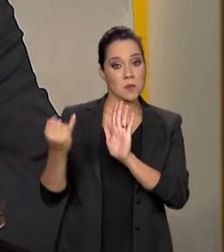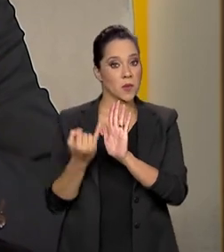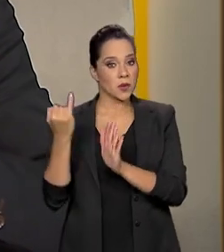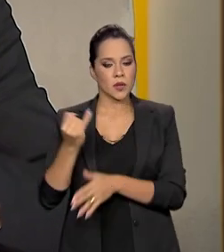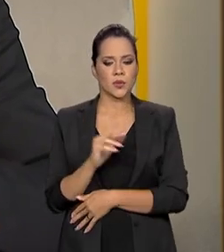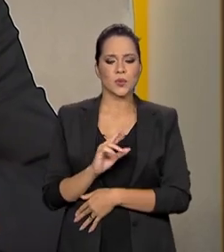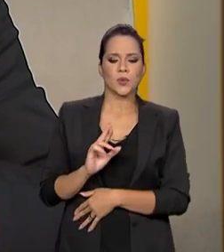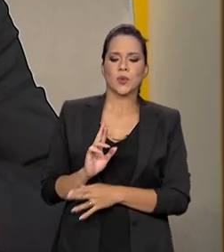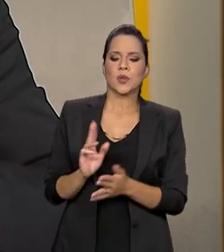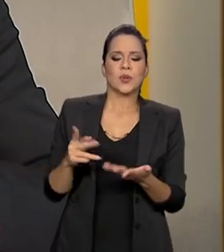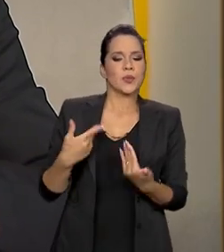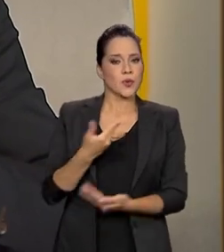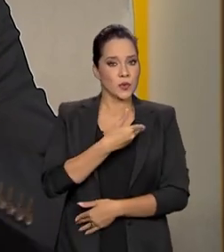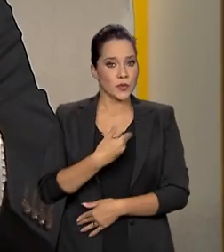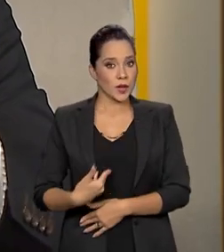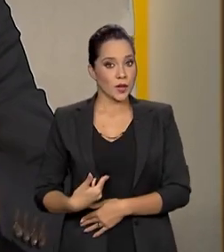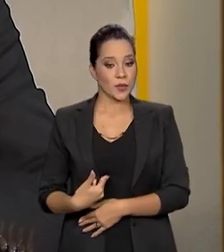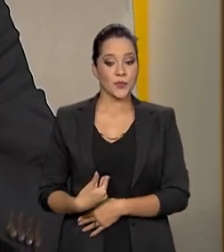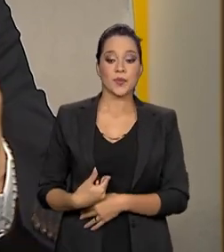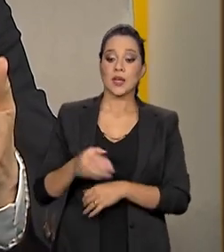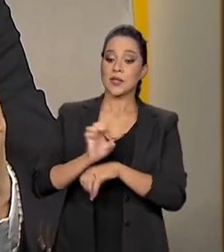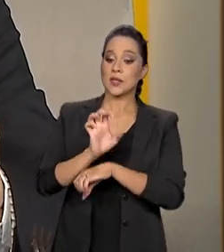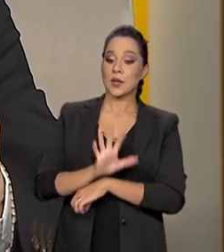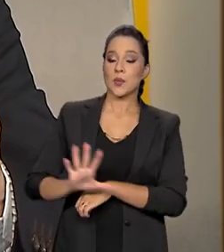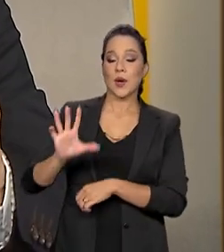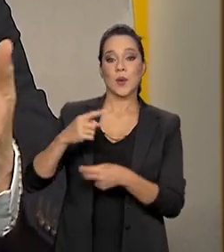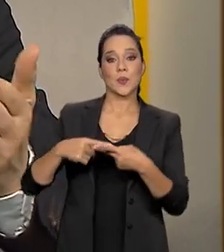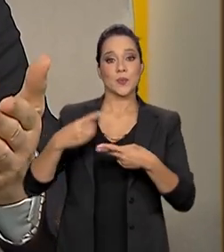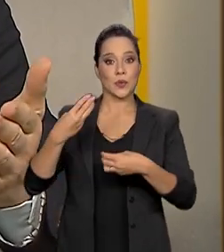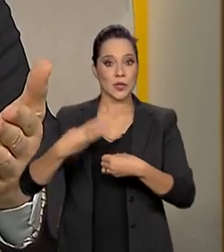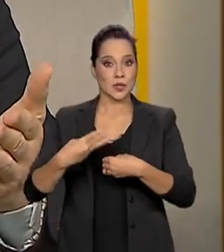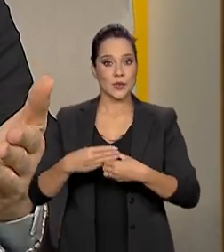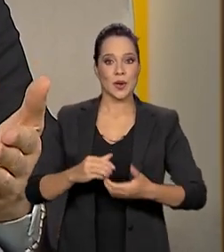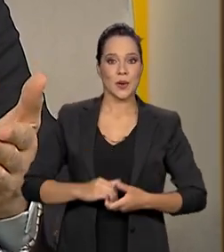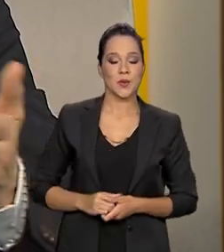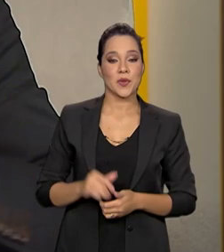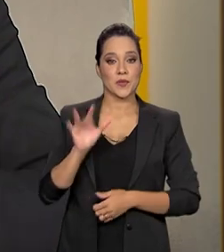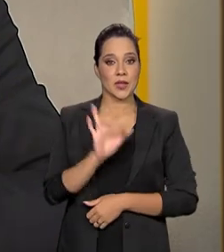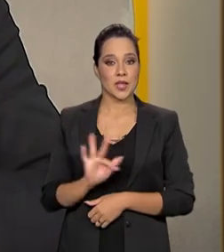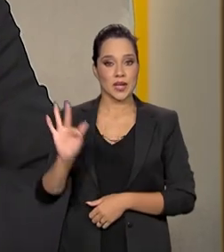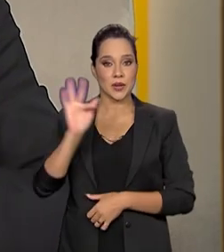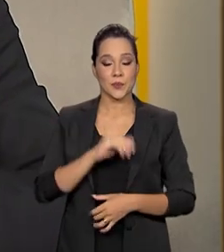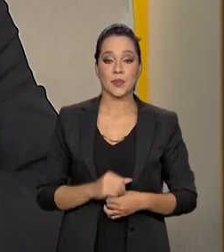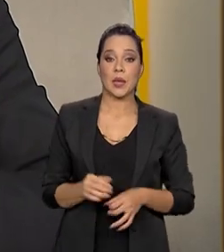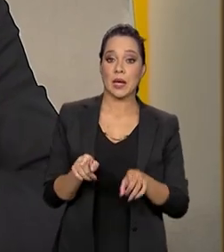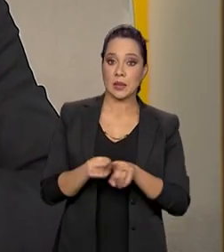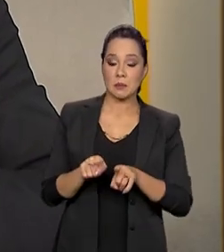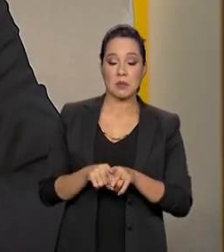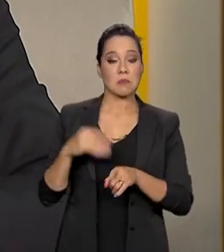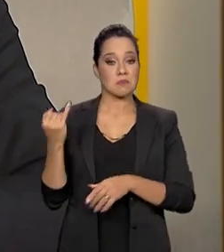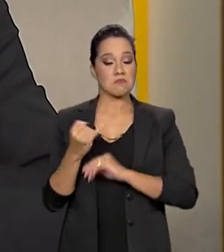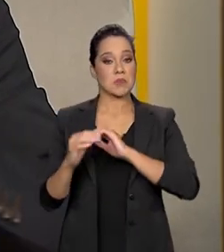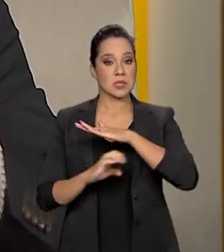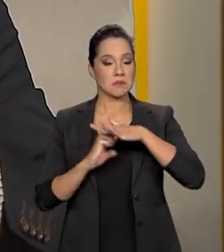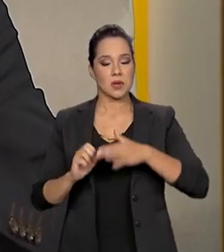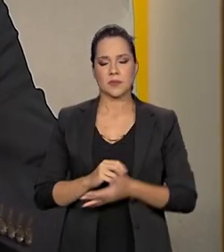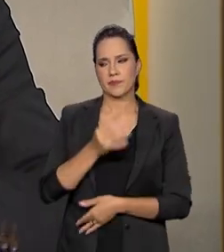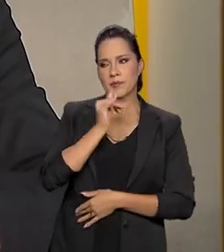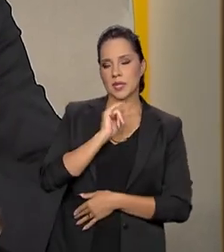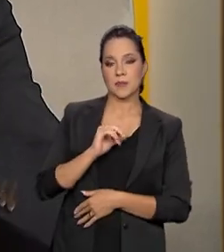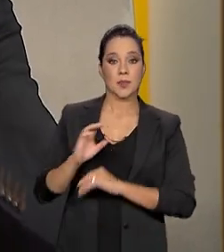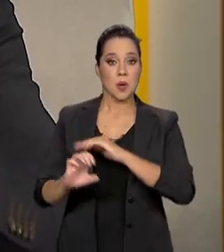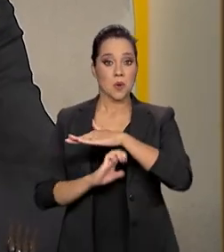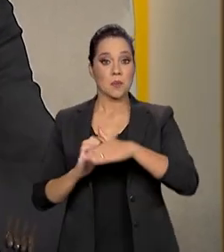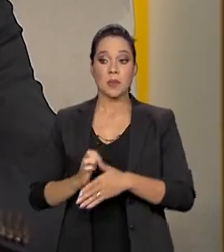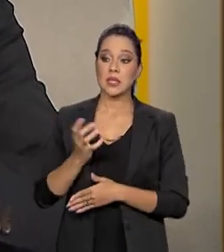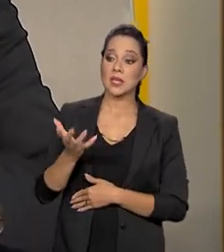só para o governo estadual, municipal e federal, mas também para as empresas. Vamos supor que uma empresa